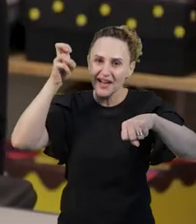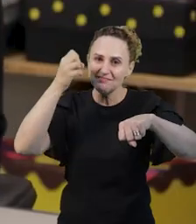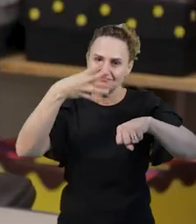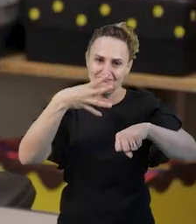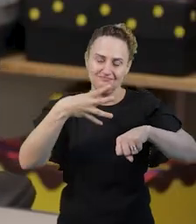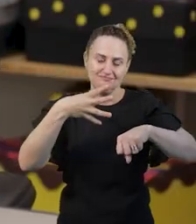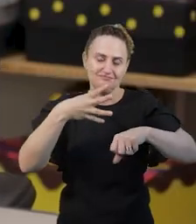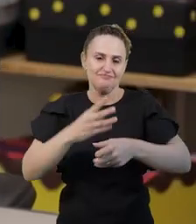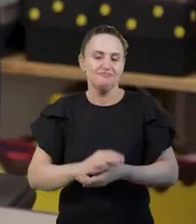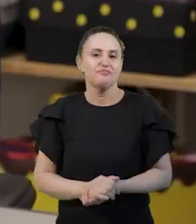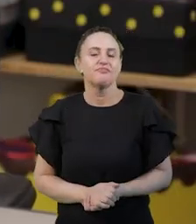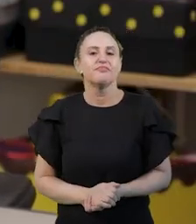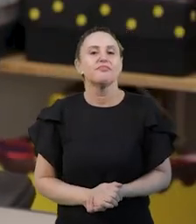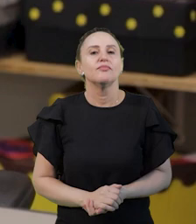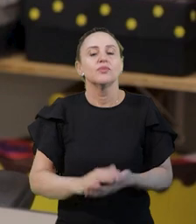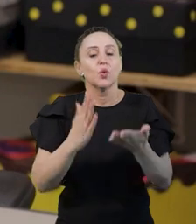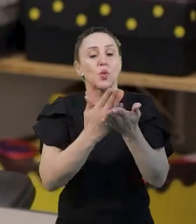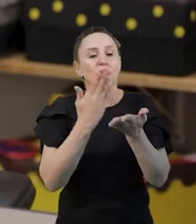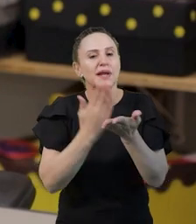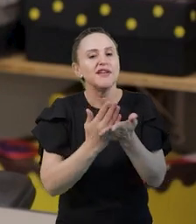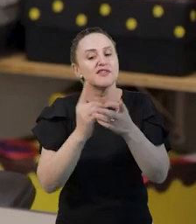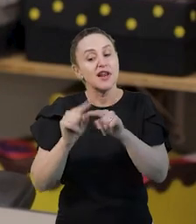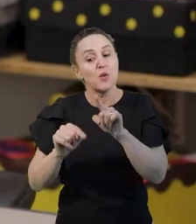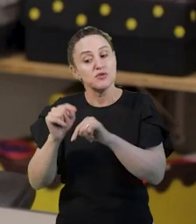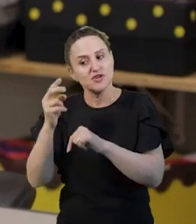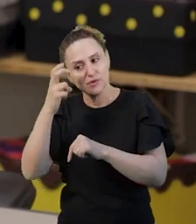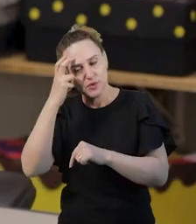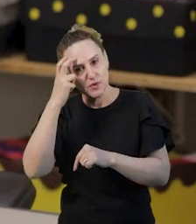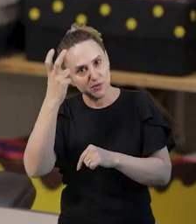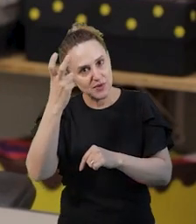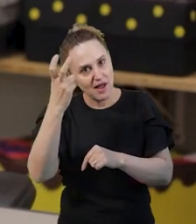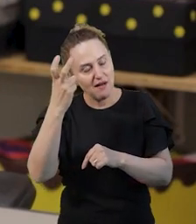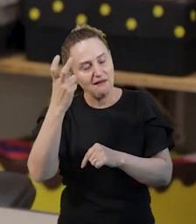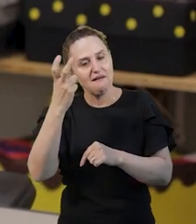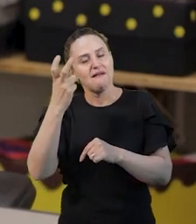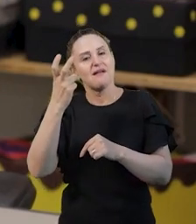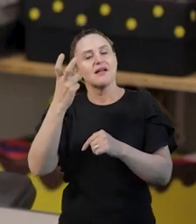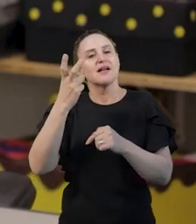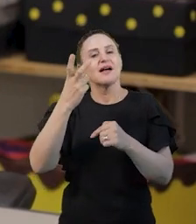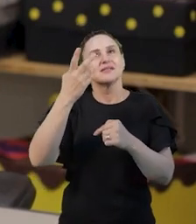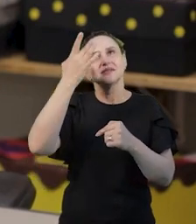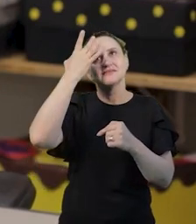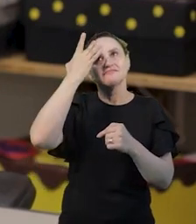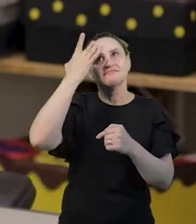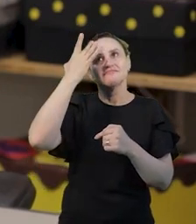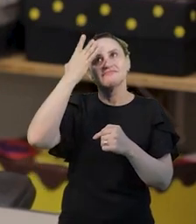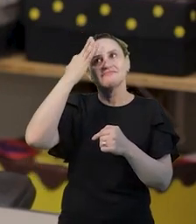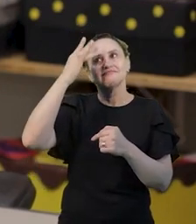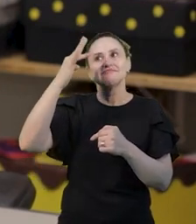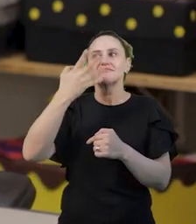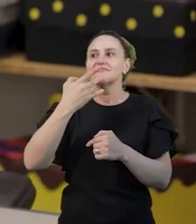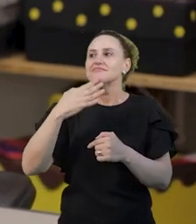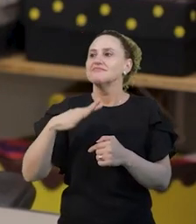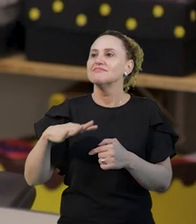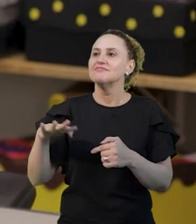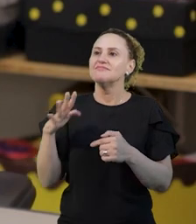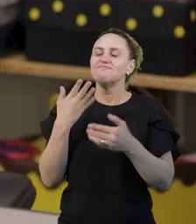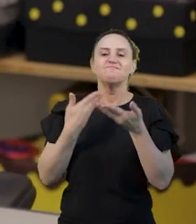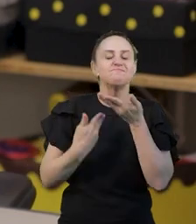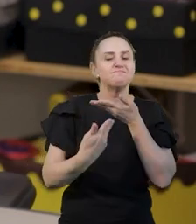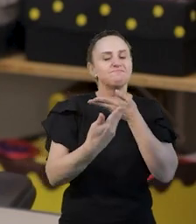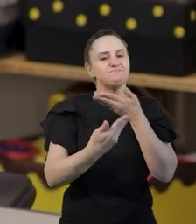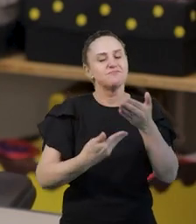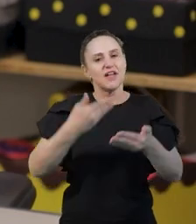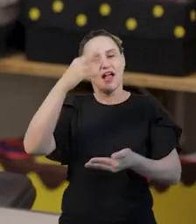O livro é um objeto cultural e, por meio dele, as crianças sonham, interagem, aprendem